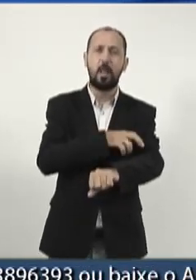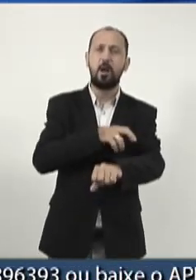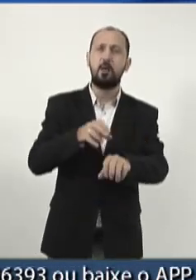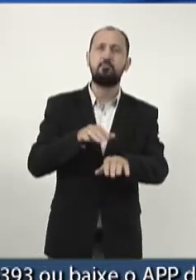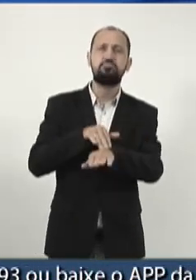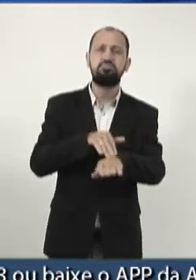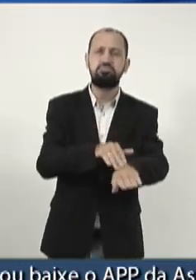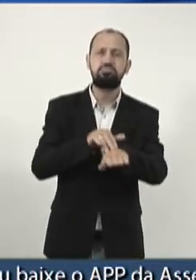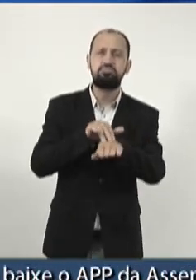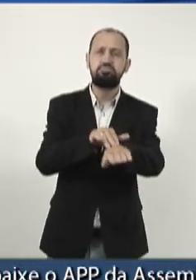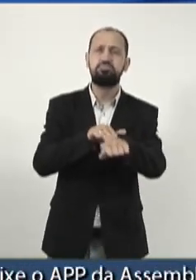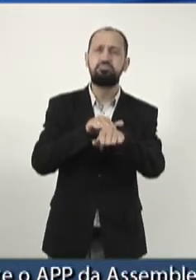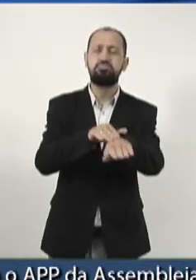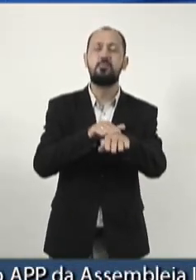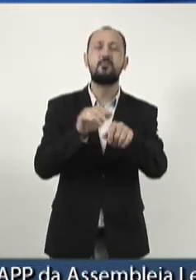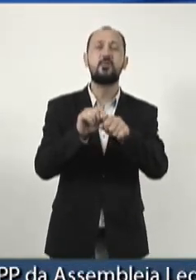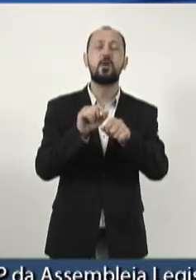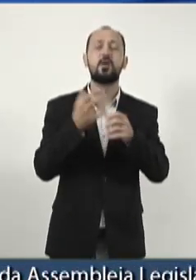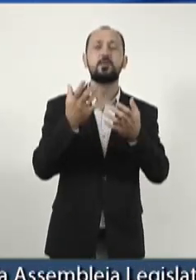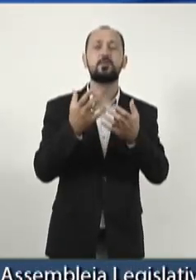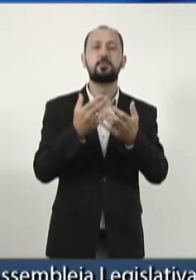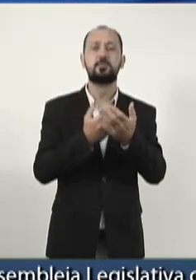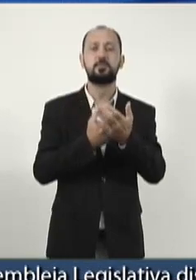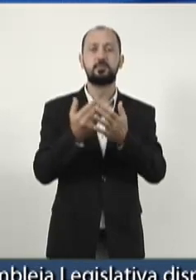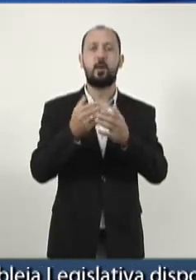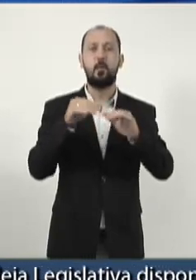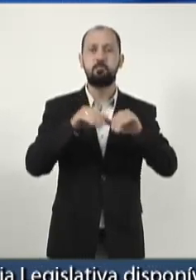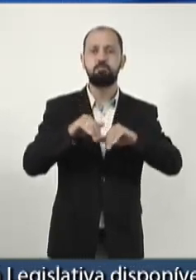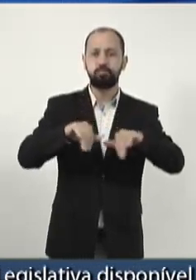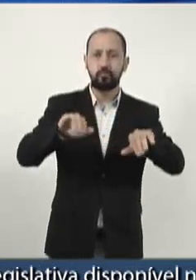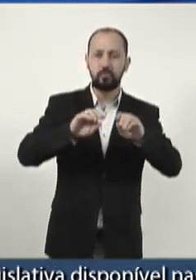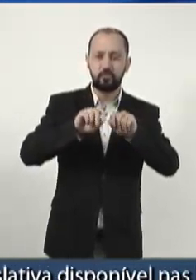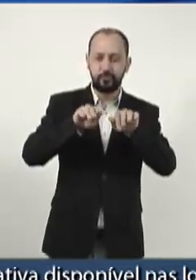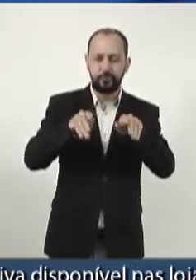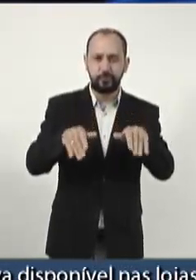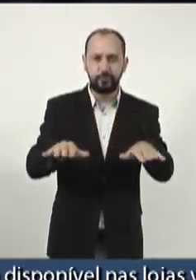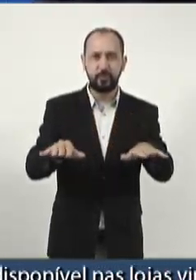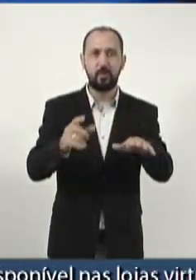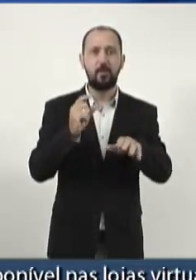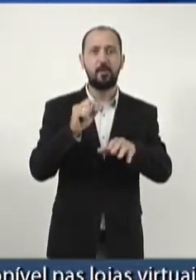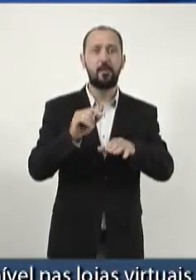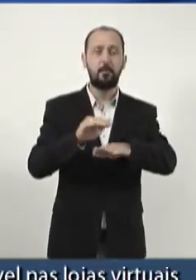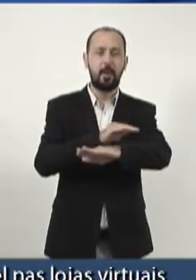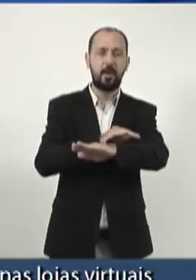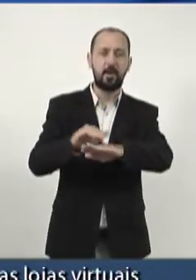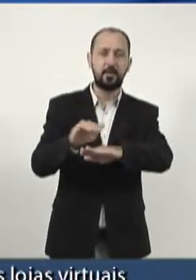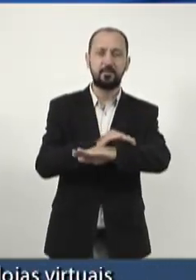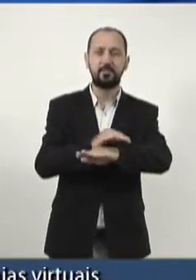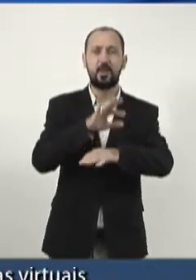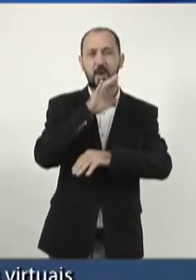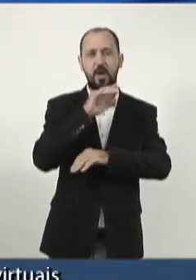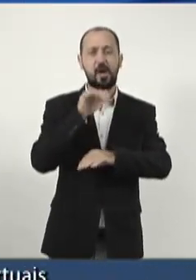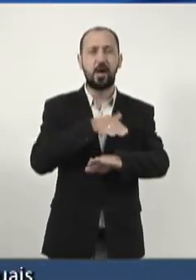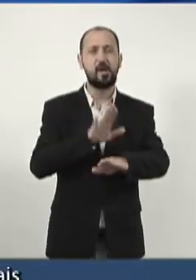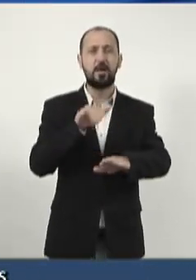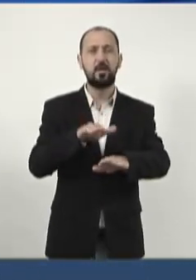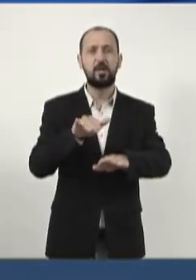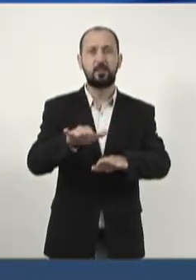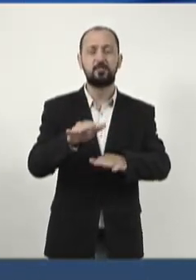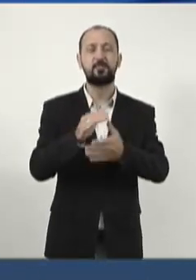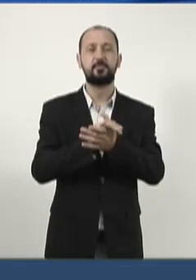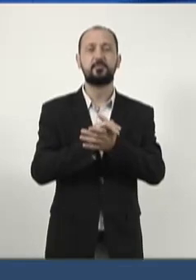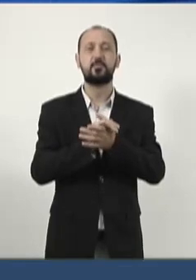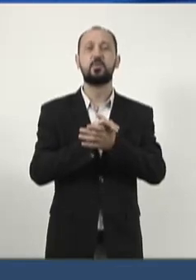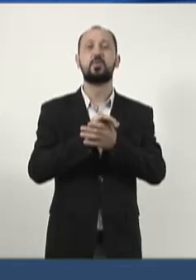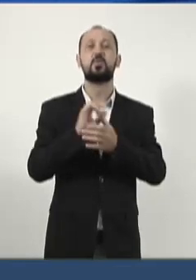pesados causaram o surgimento de buracos, erosões e uma superfície extremamente irregular. Isso